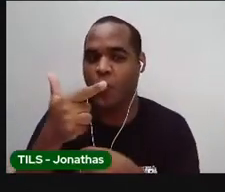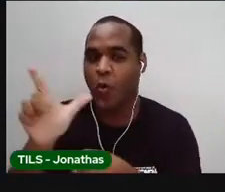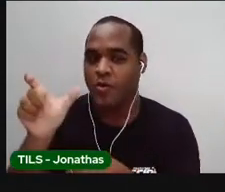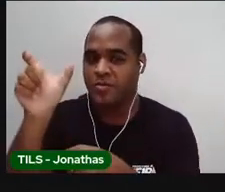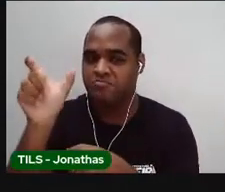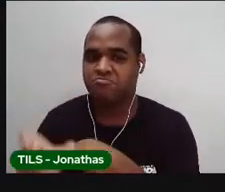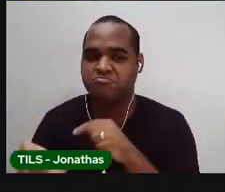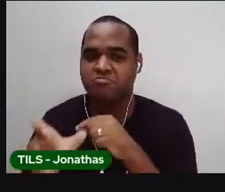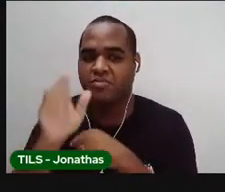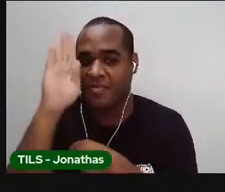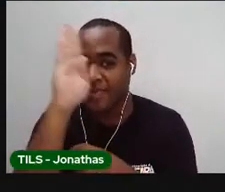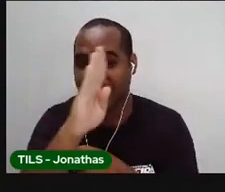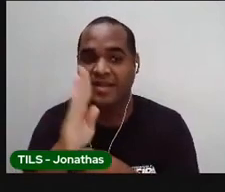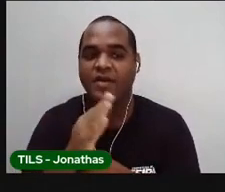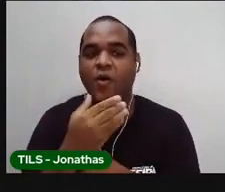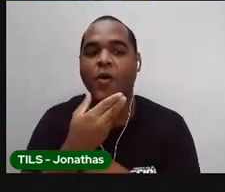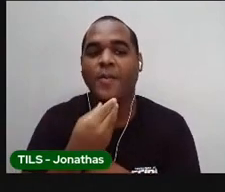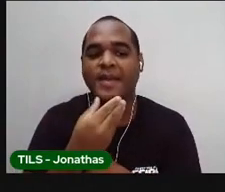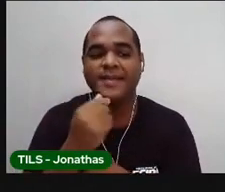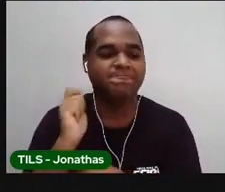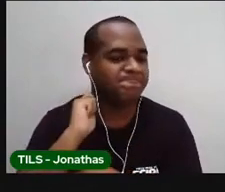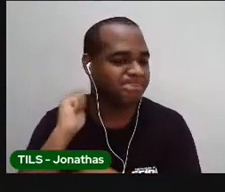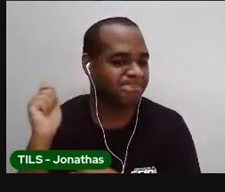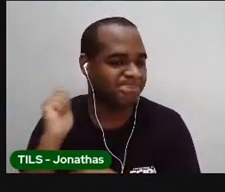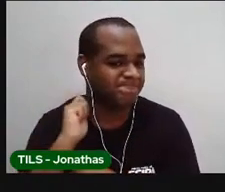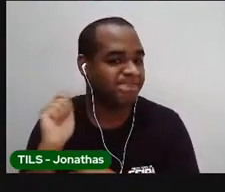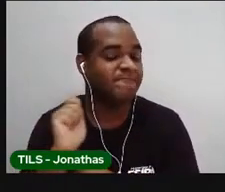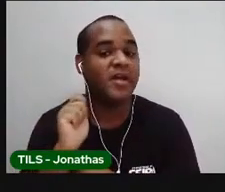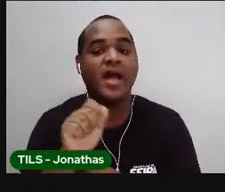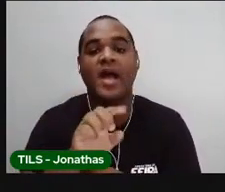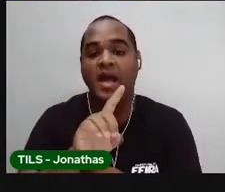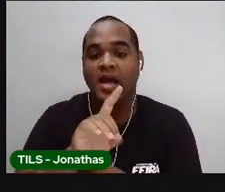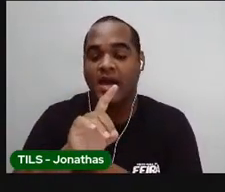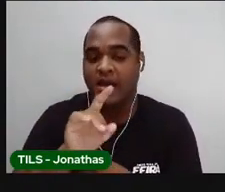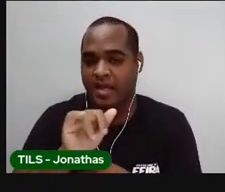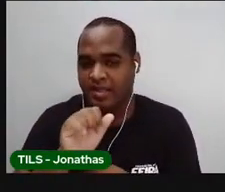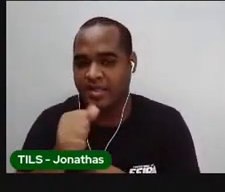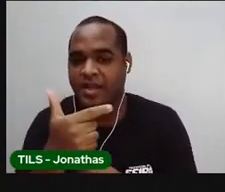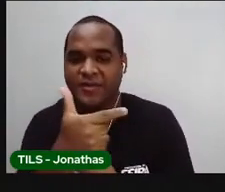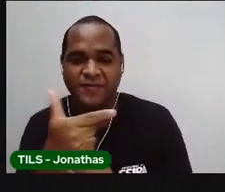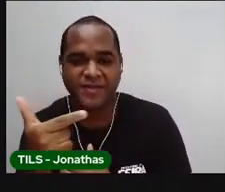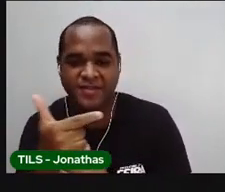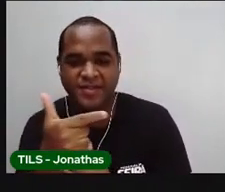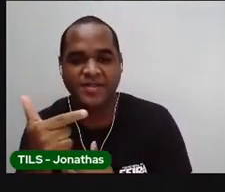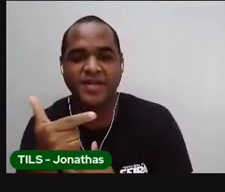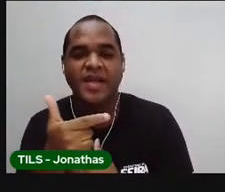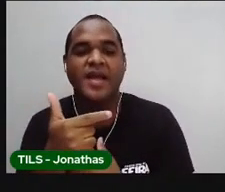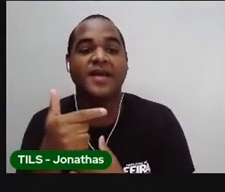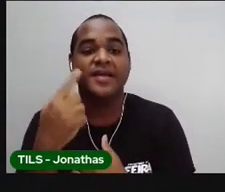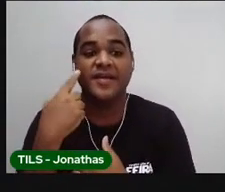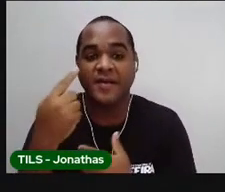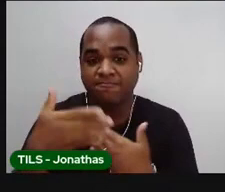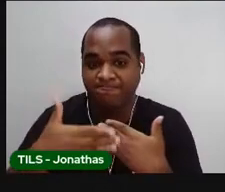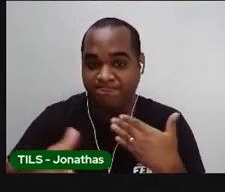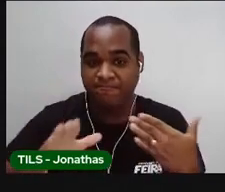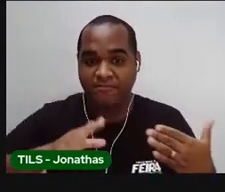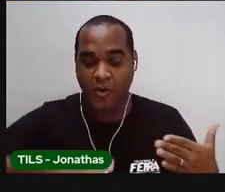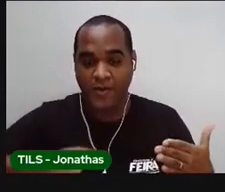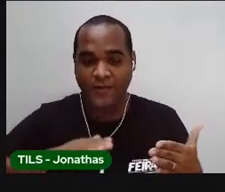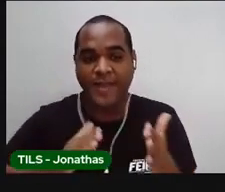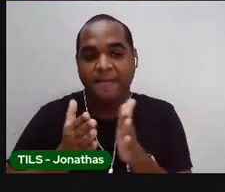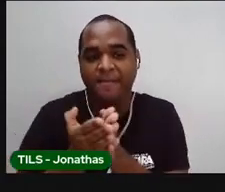Brasil, Tiradentes. E no dia 22, foi o dia em que os portugueses